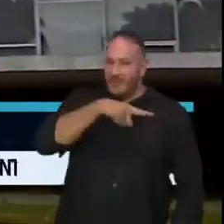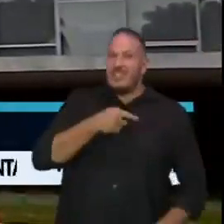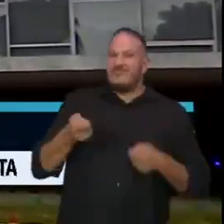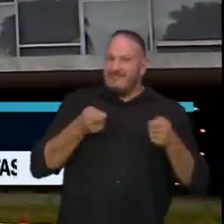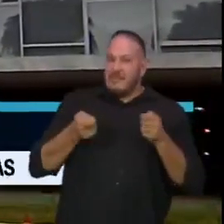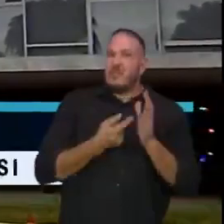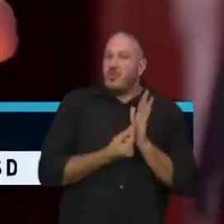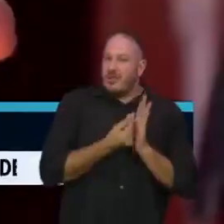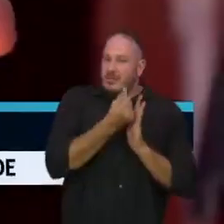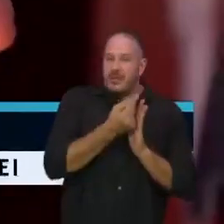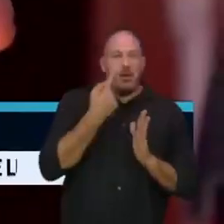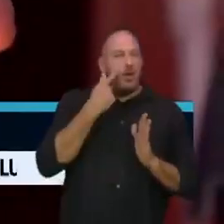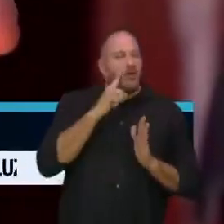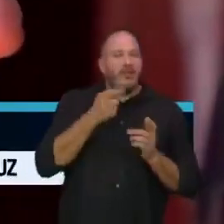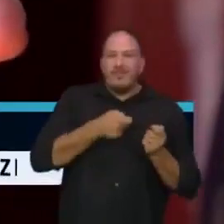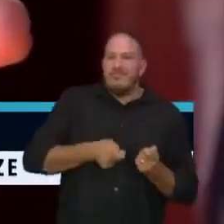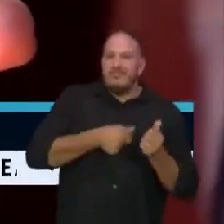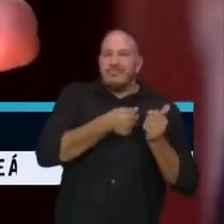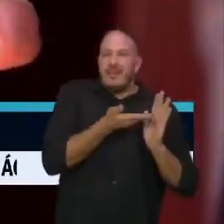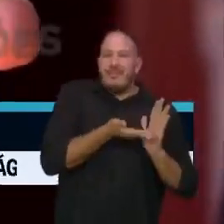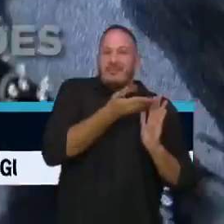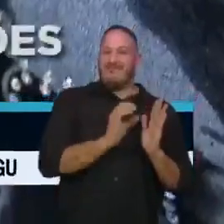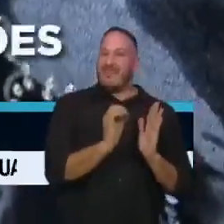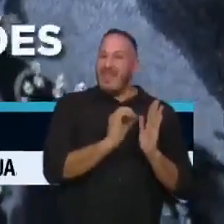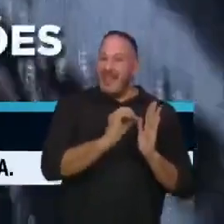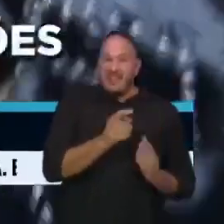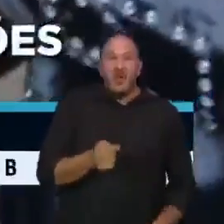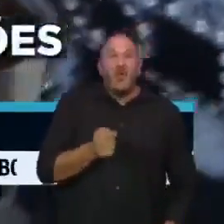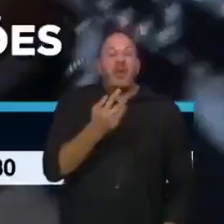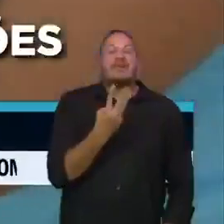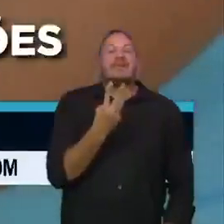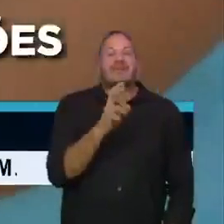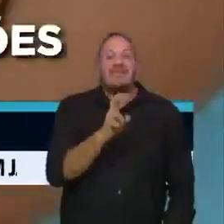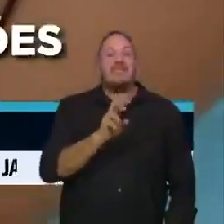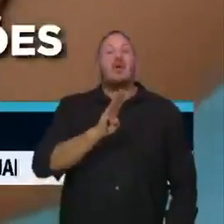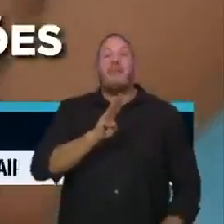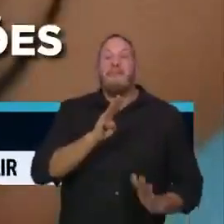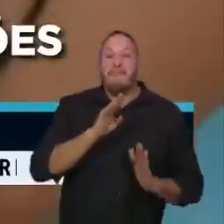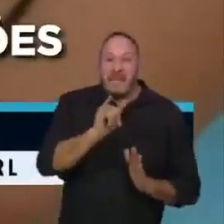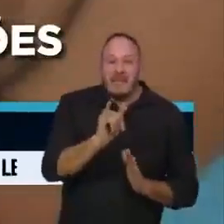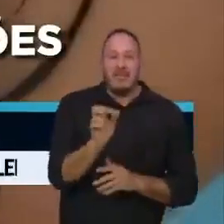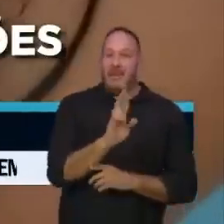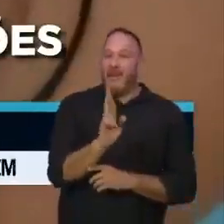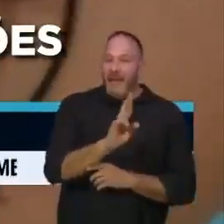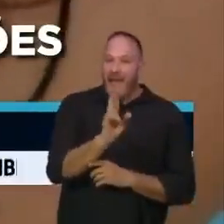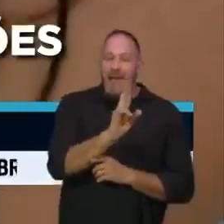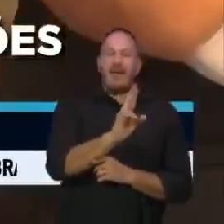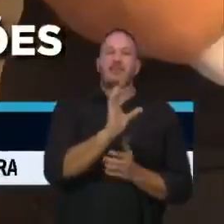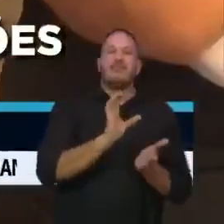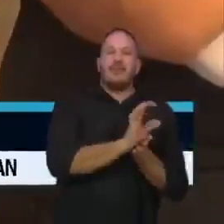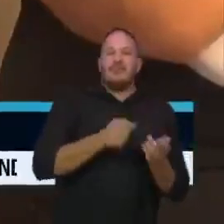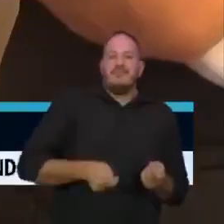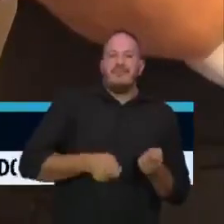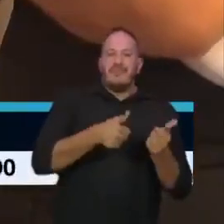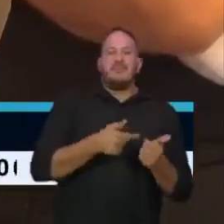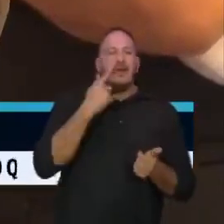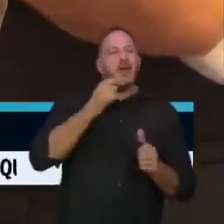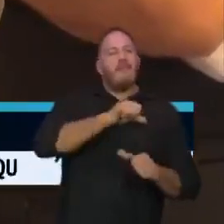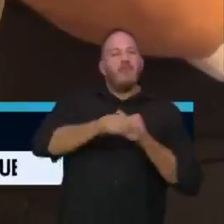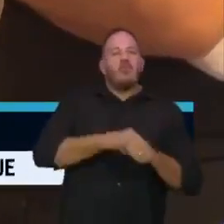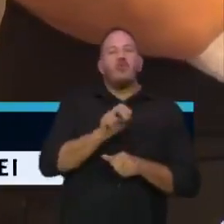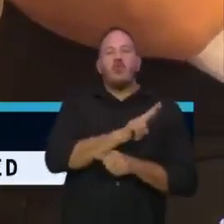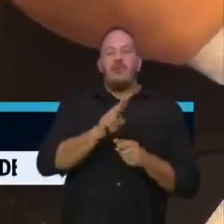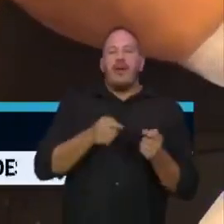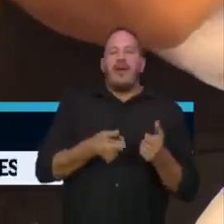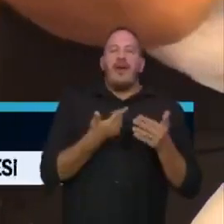não prevê reajuste para o Bolsa Família. São quase 35 bilhões de reais para o programa, rebatizado de Auxílio